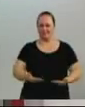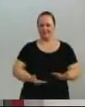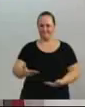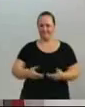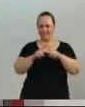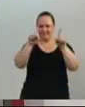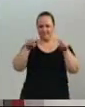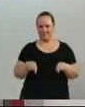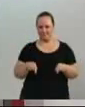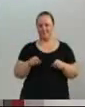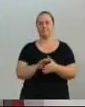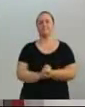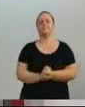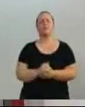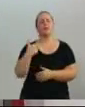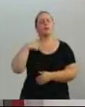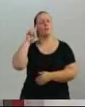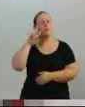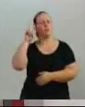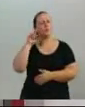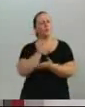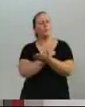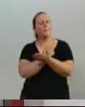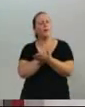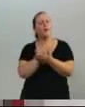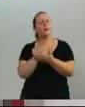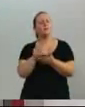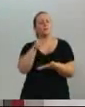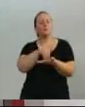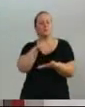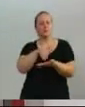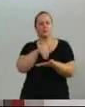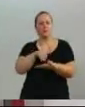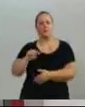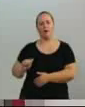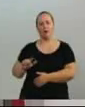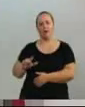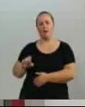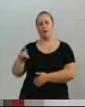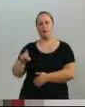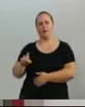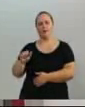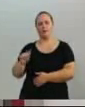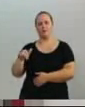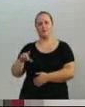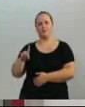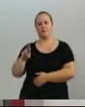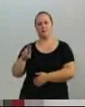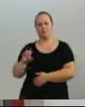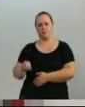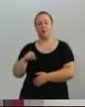legislatura, o secretário de finanças Alexandro esteve lá na Câmara Antiga, trazendo essa folhinha aqui.